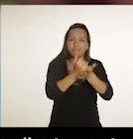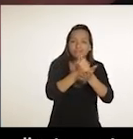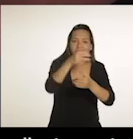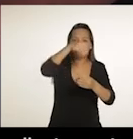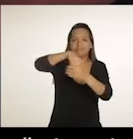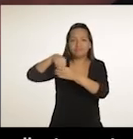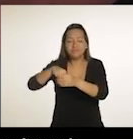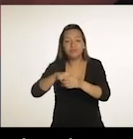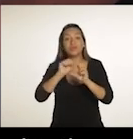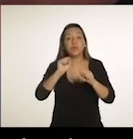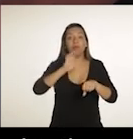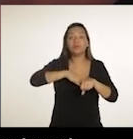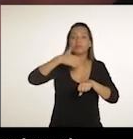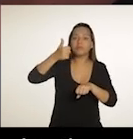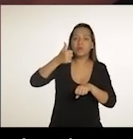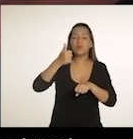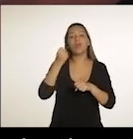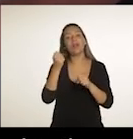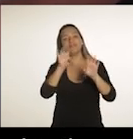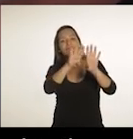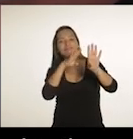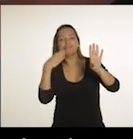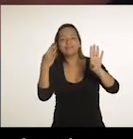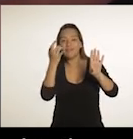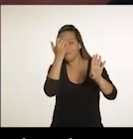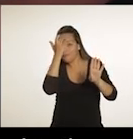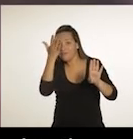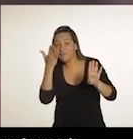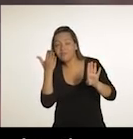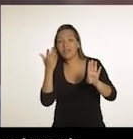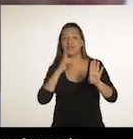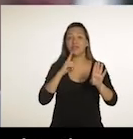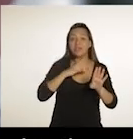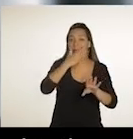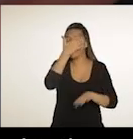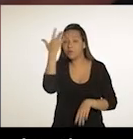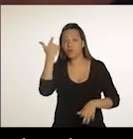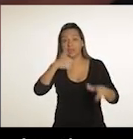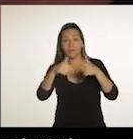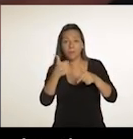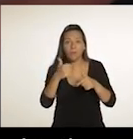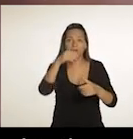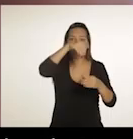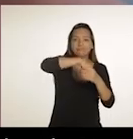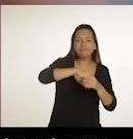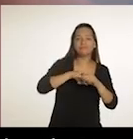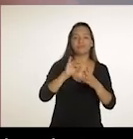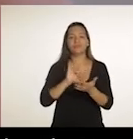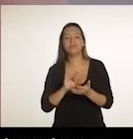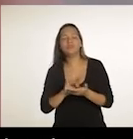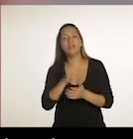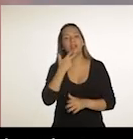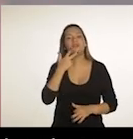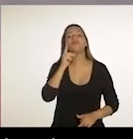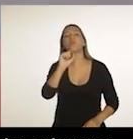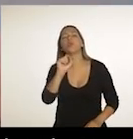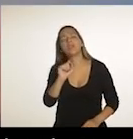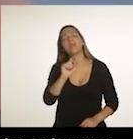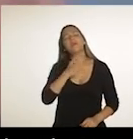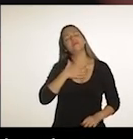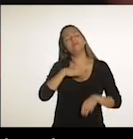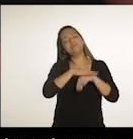fazer melhorias aqui, vocês podiam ter aberto isso aqui com mais facilidade, vocês podem empregar mais gente se a prefeitura investir. Eu estava conversando com meu pai, eu